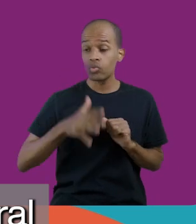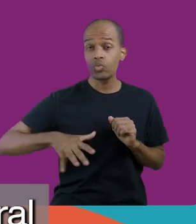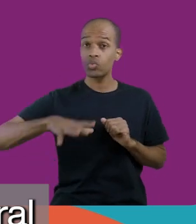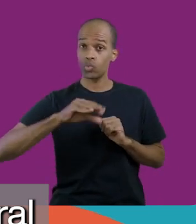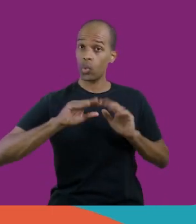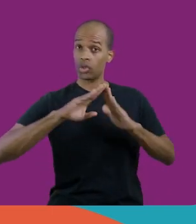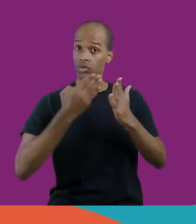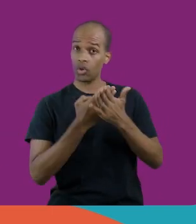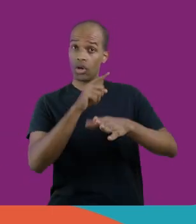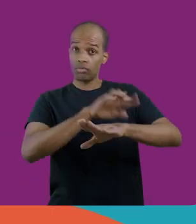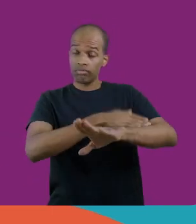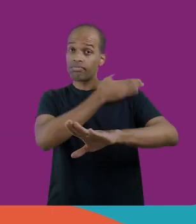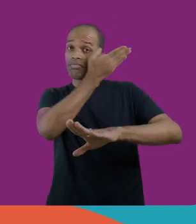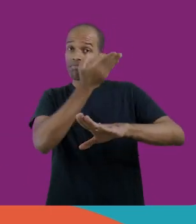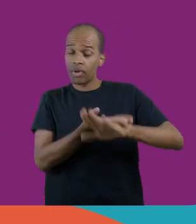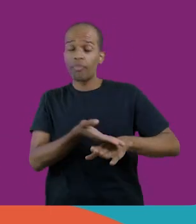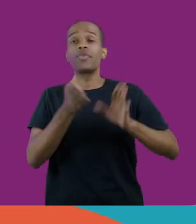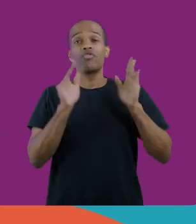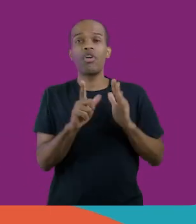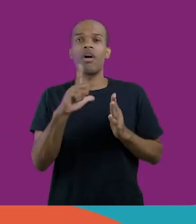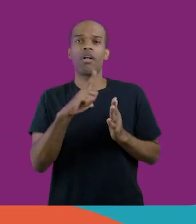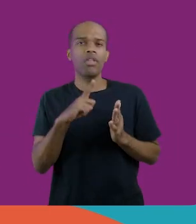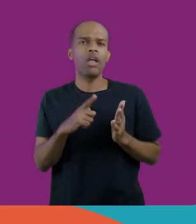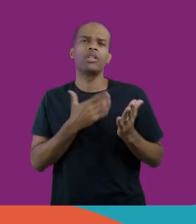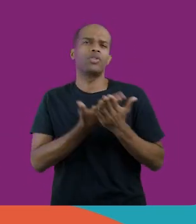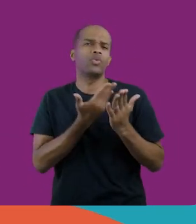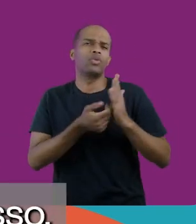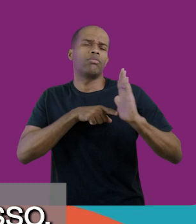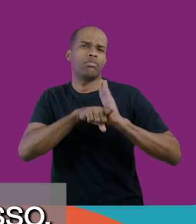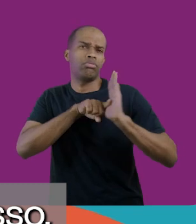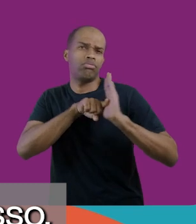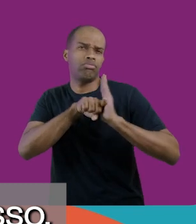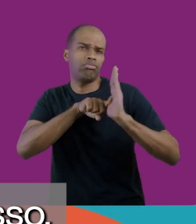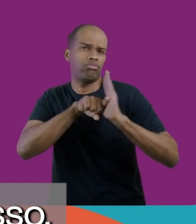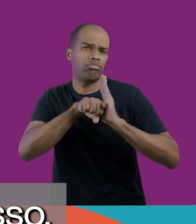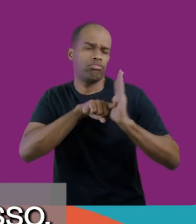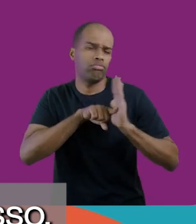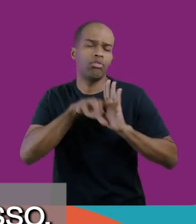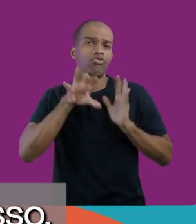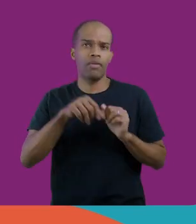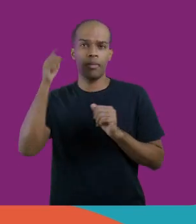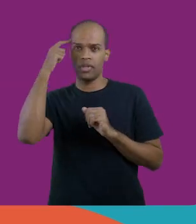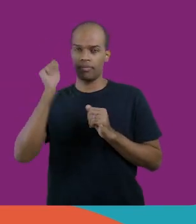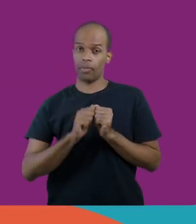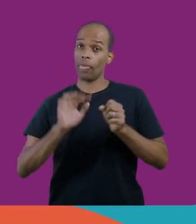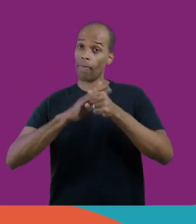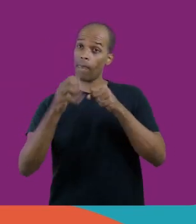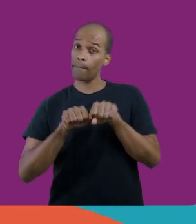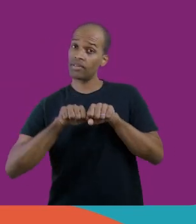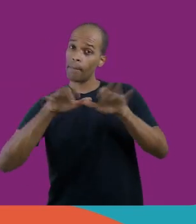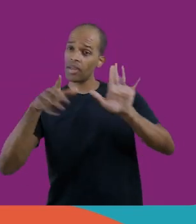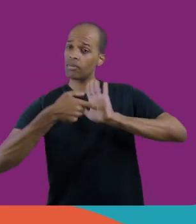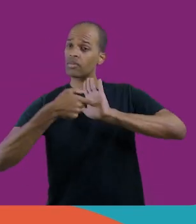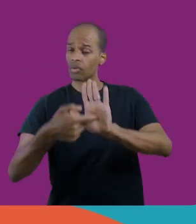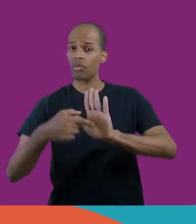toda unidade de tempo integral já tem uma série de estudos, todo mundo já está pensando justamente isso. A